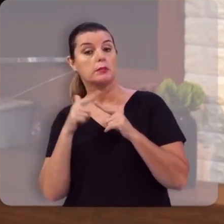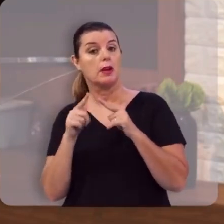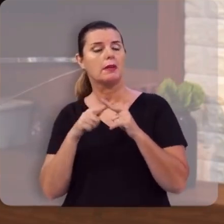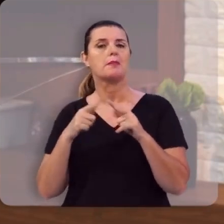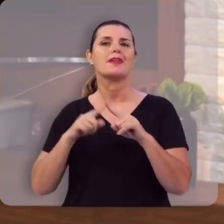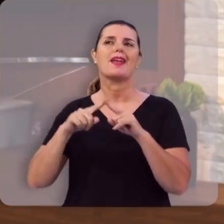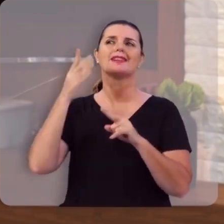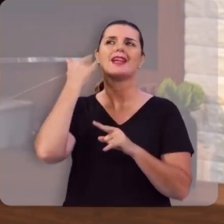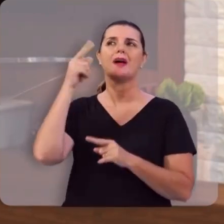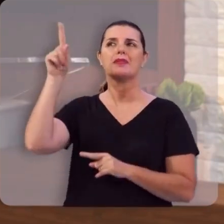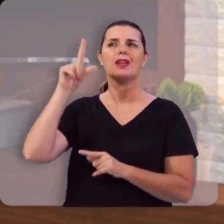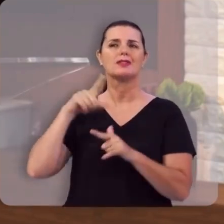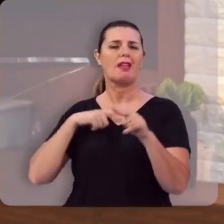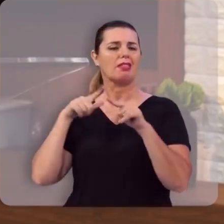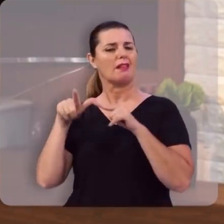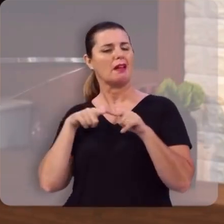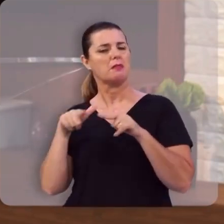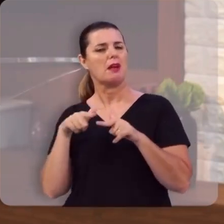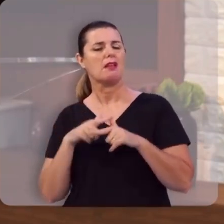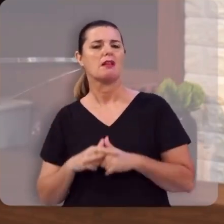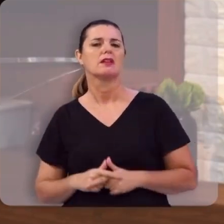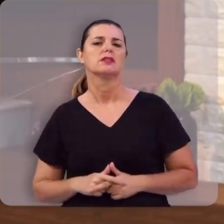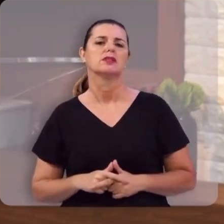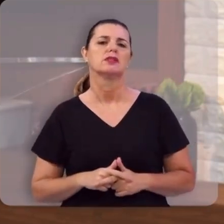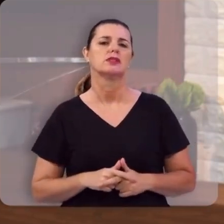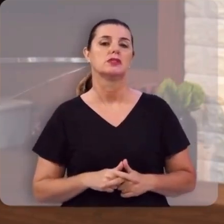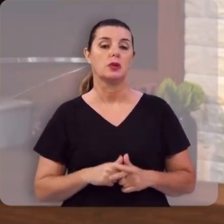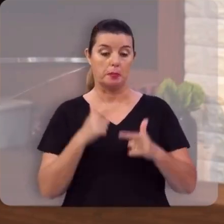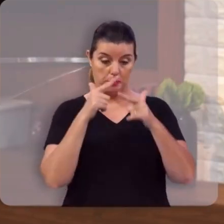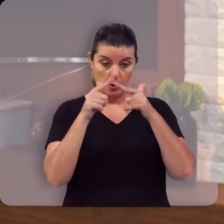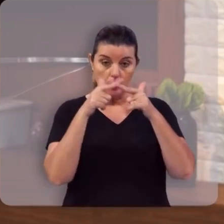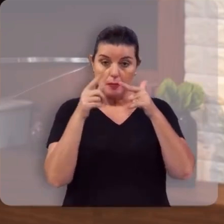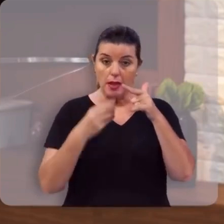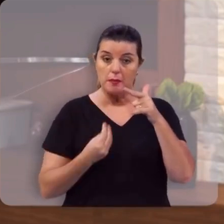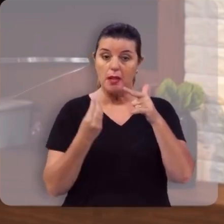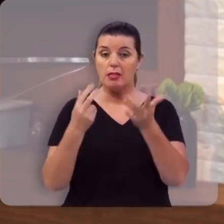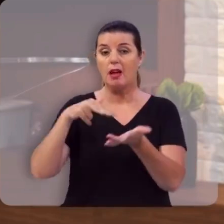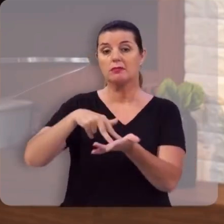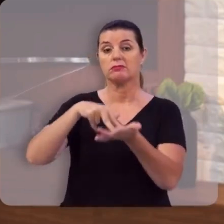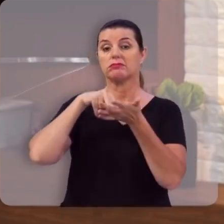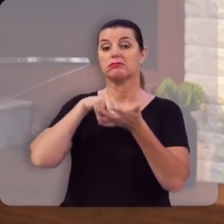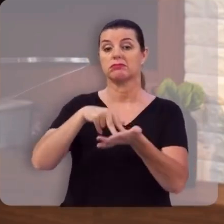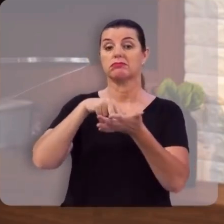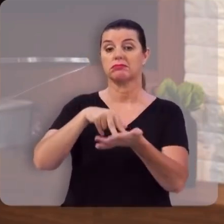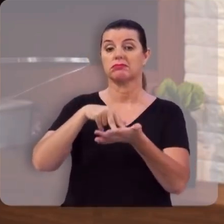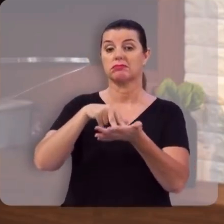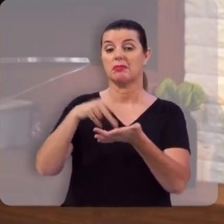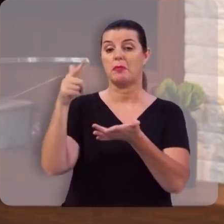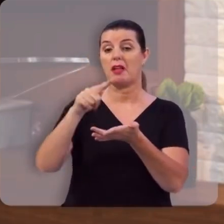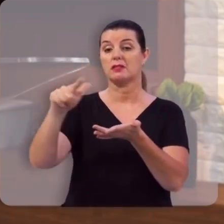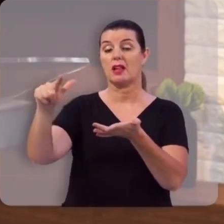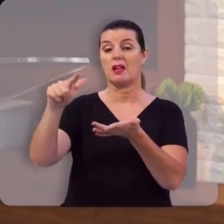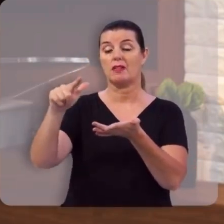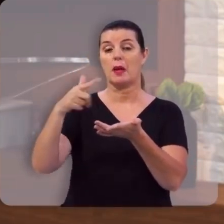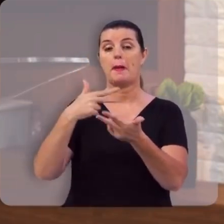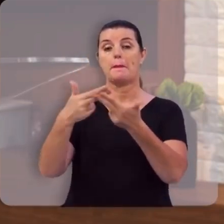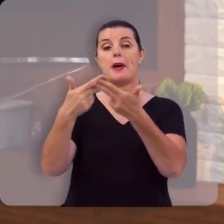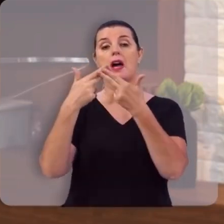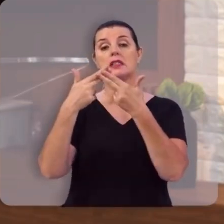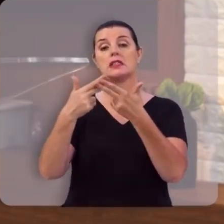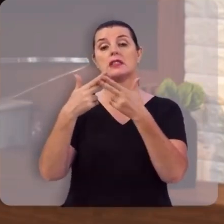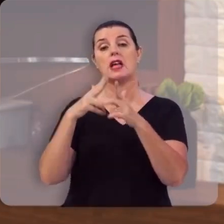sabe que Deus está trabalhando, e a tribulação produz perseverança, e esta palavra é paciência